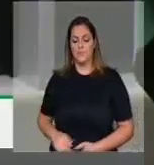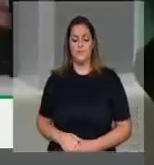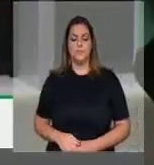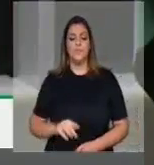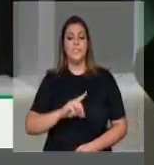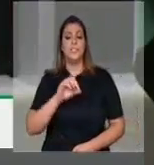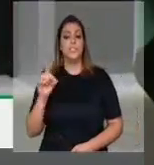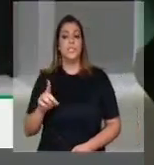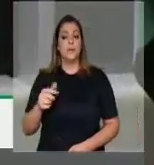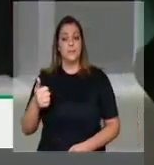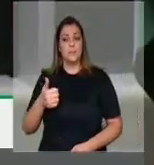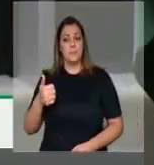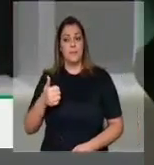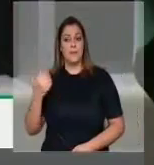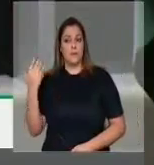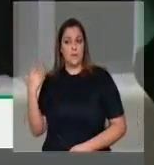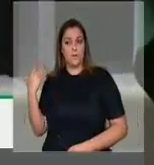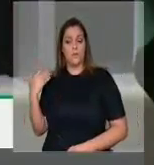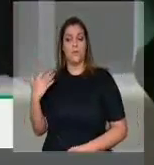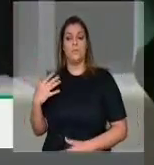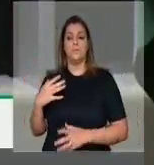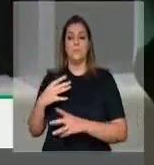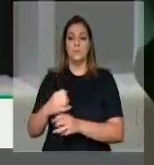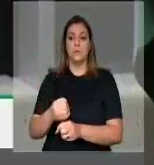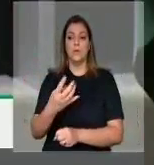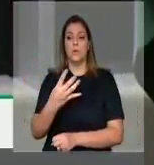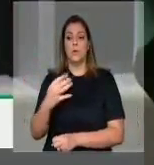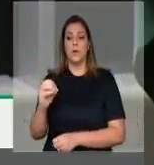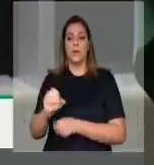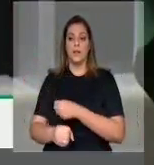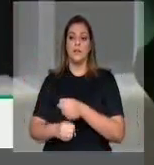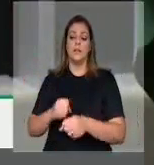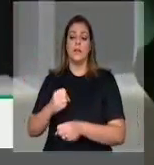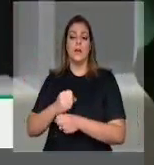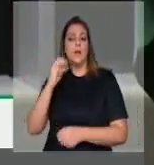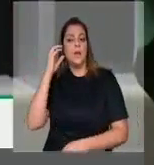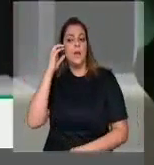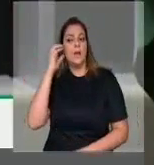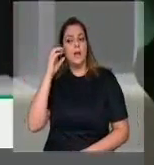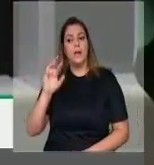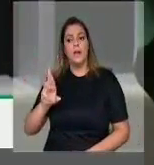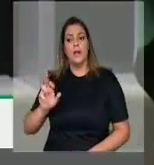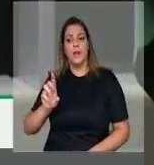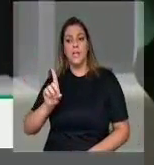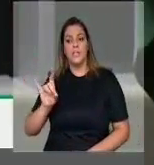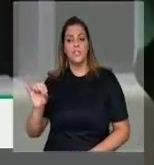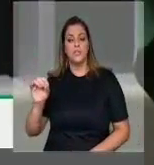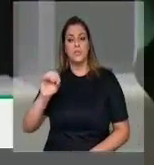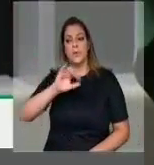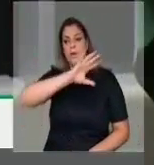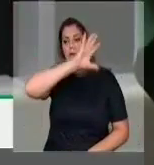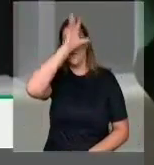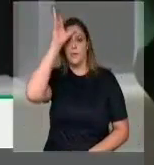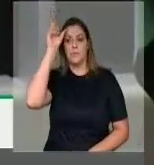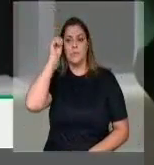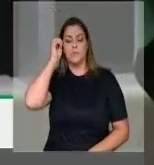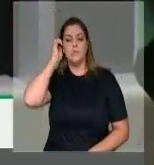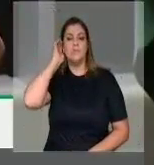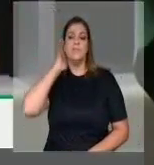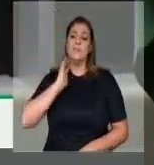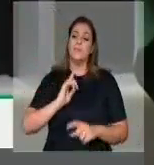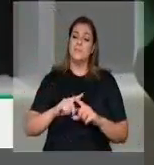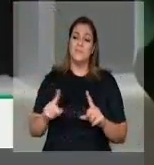Amazônia completou 40 anos, mas o aniversário foi ofuscado, estava fora do ar desde março,